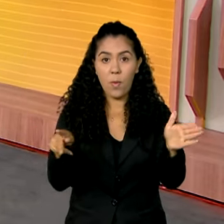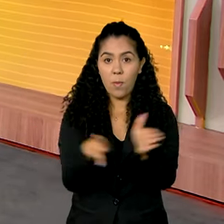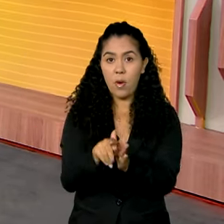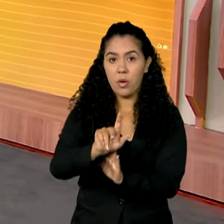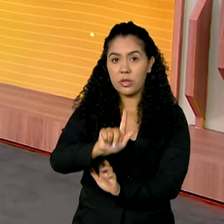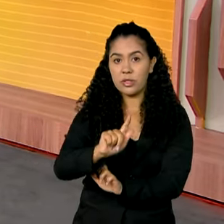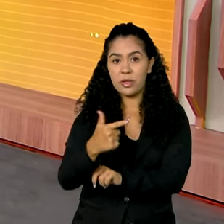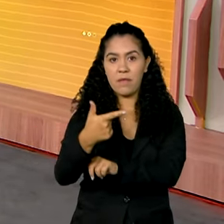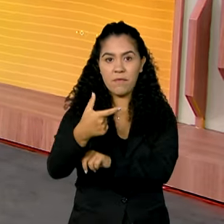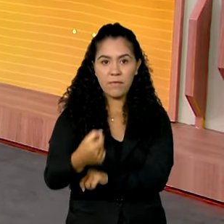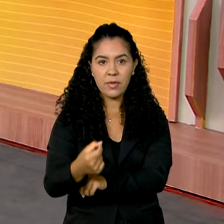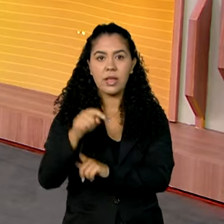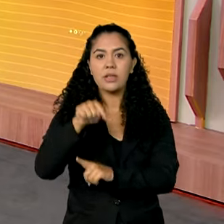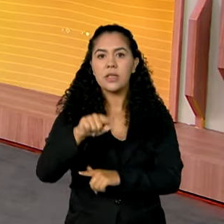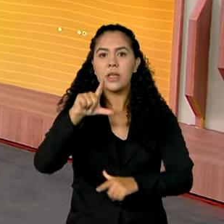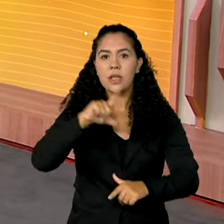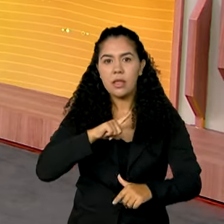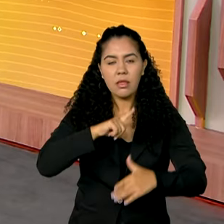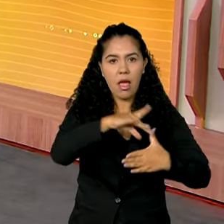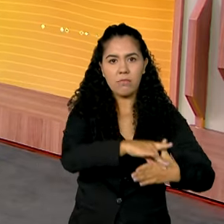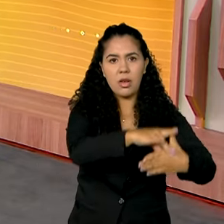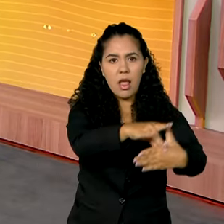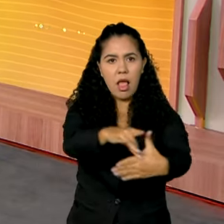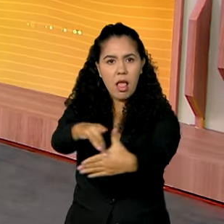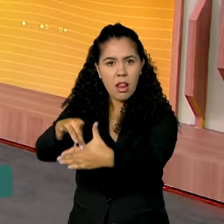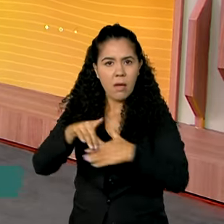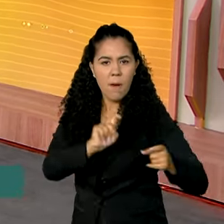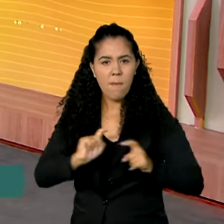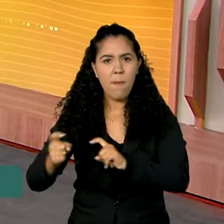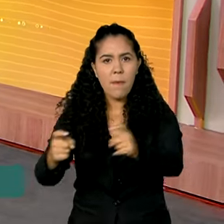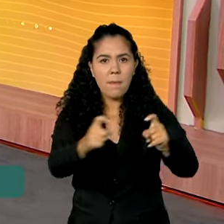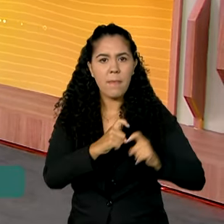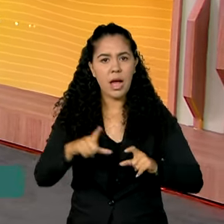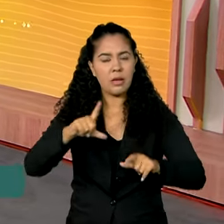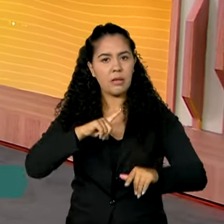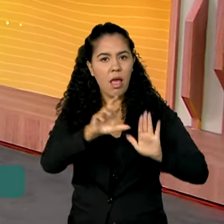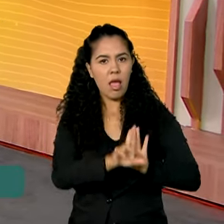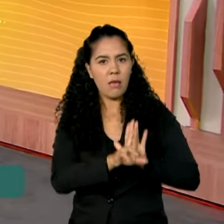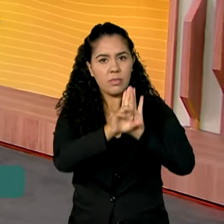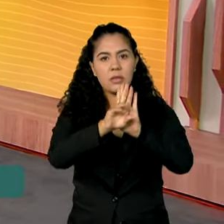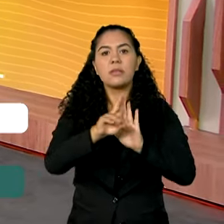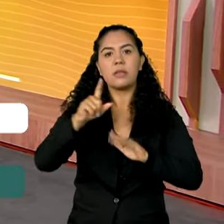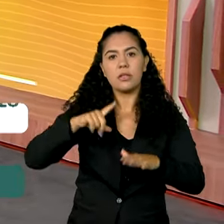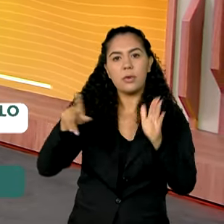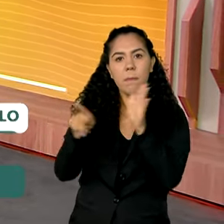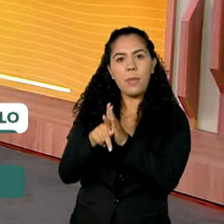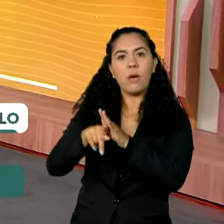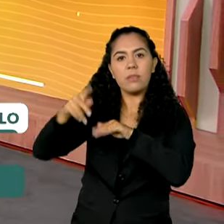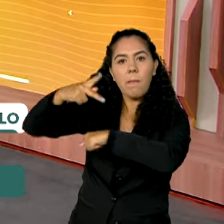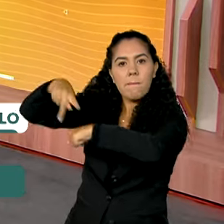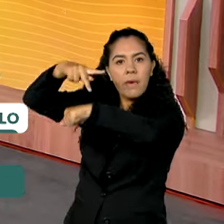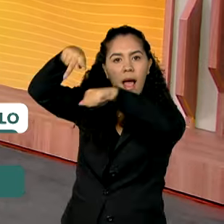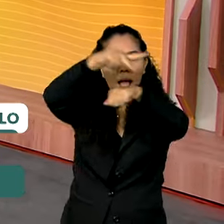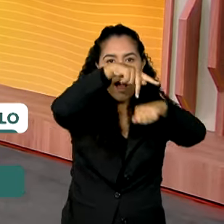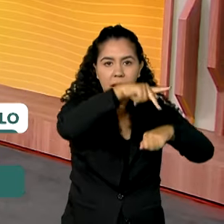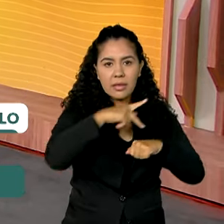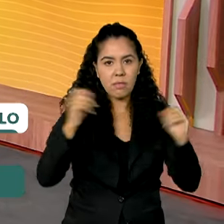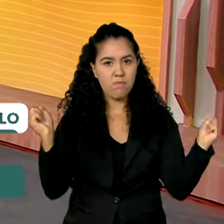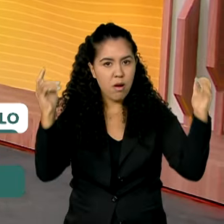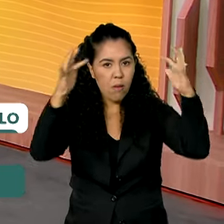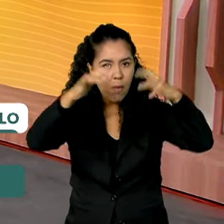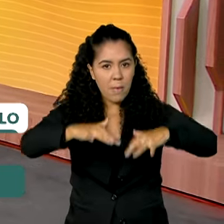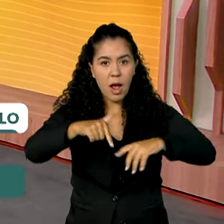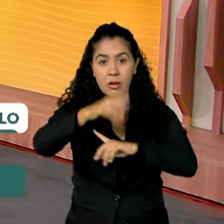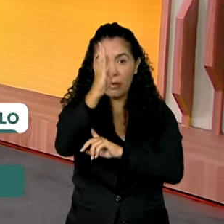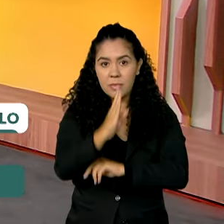as maiores economias do mundo. A cidade vai receber chefes de estado de vários países que vão discutir os rumos